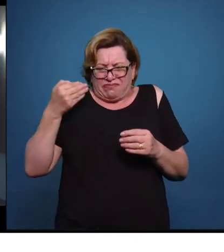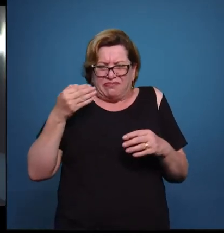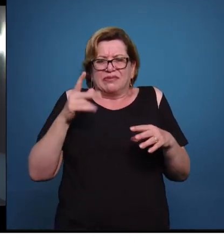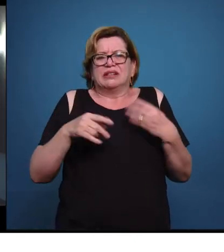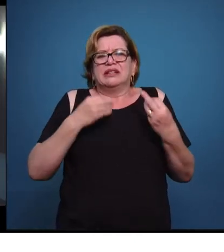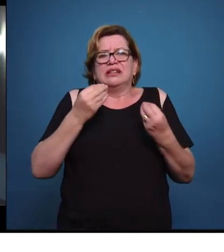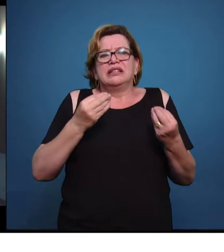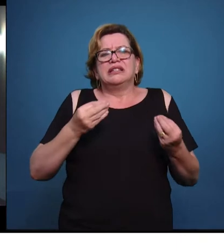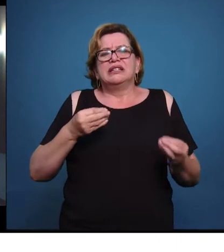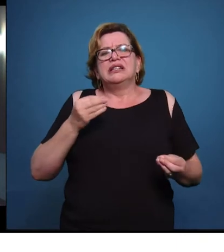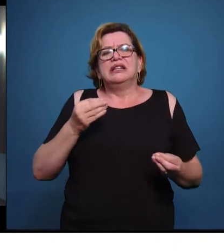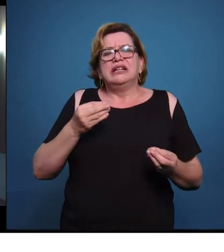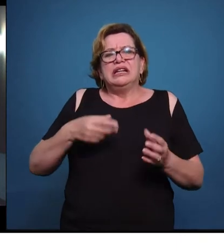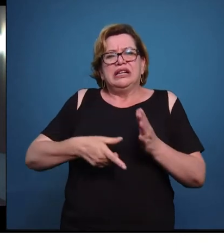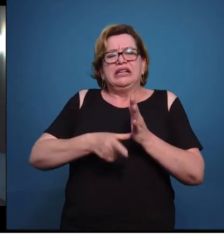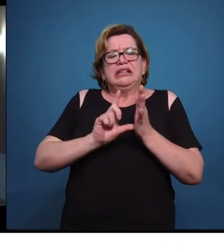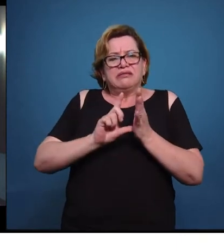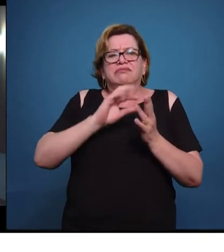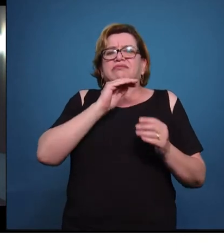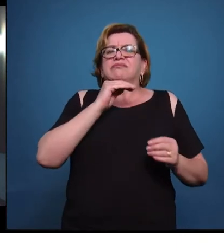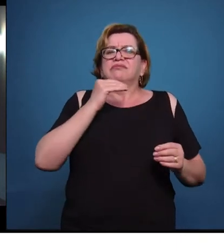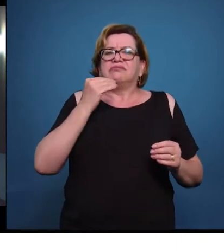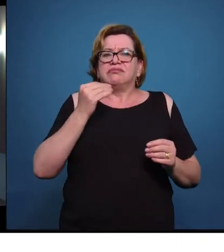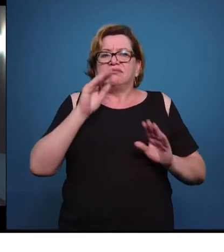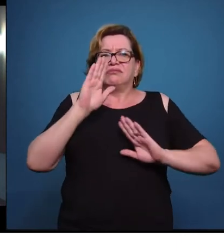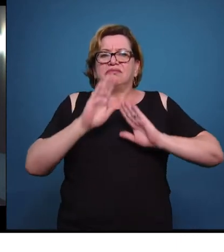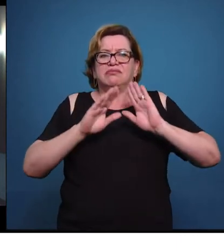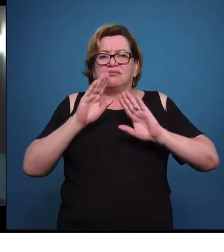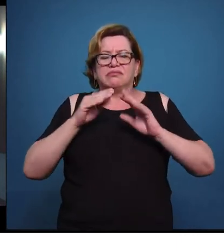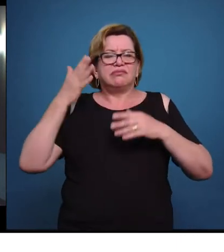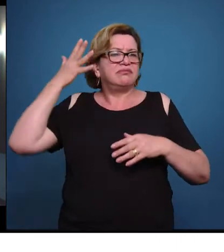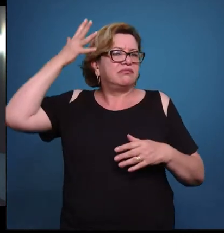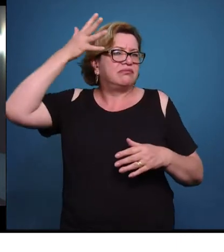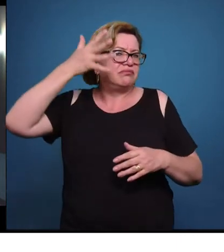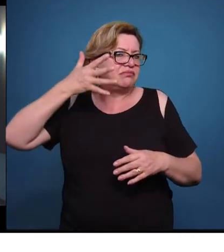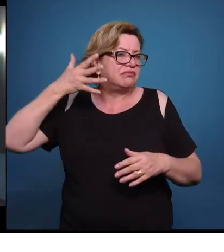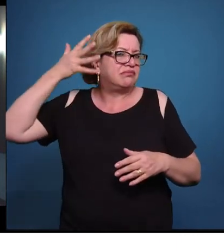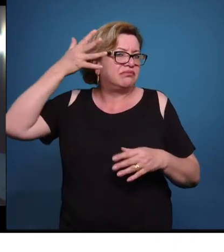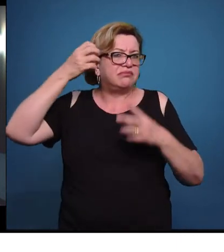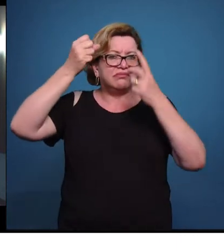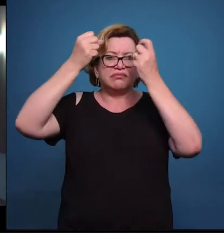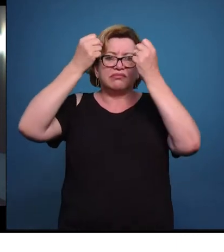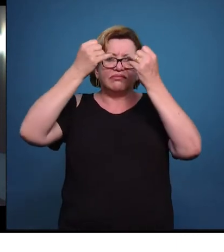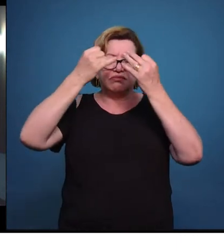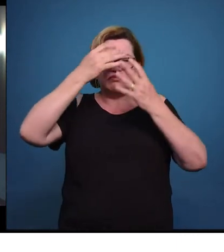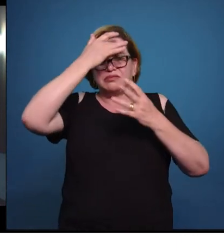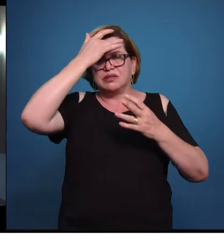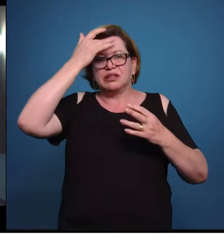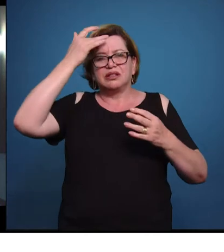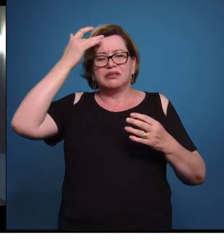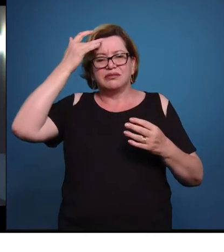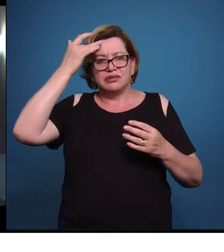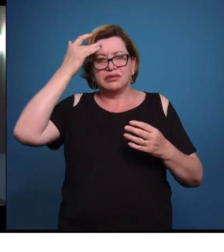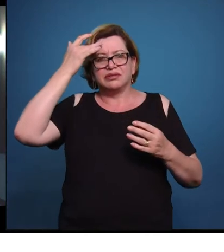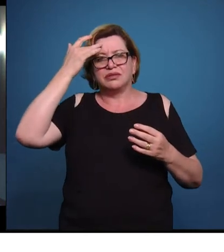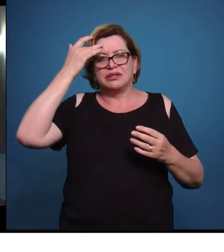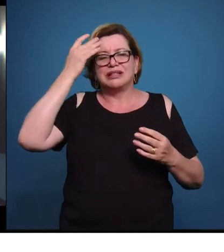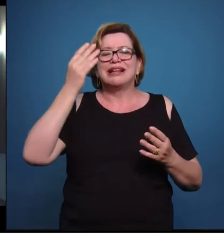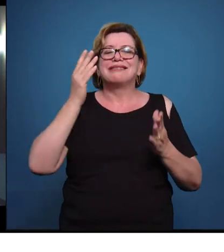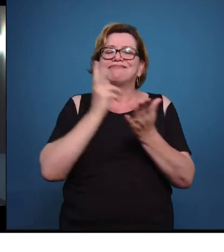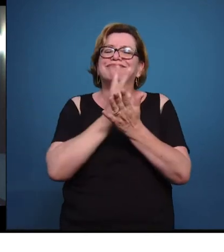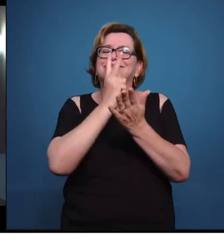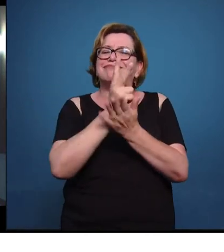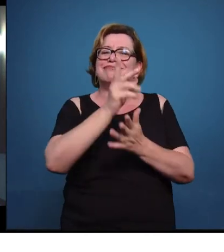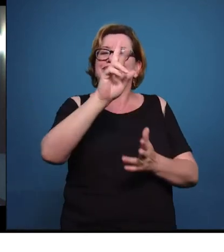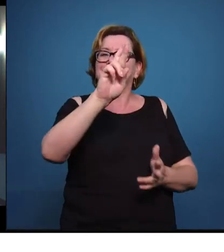E, antes de morrer, em algumas de suas conferências, ele chamava os frequentadores das redes sociais de imbecis,